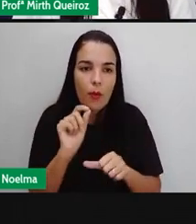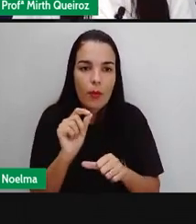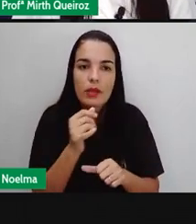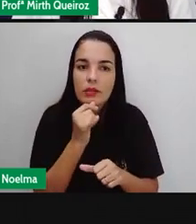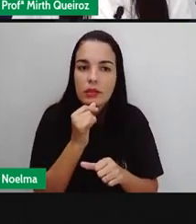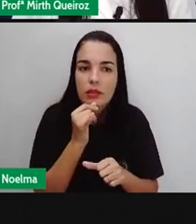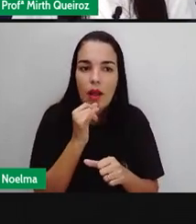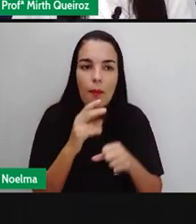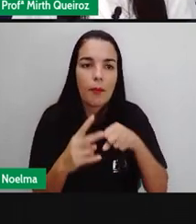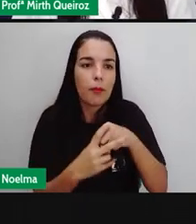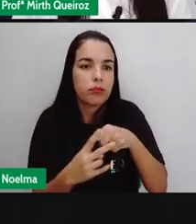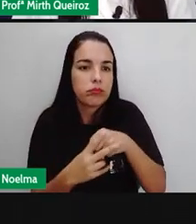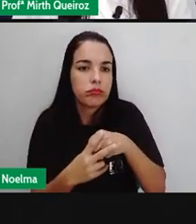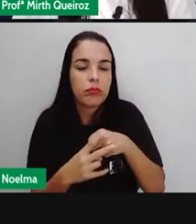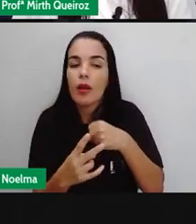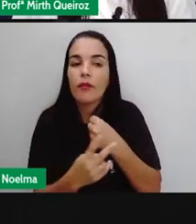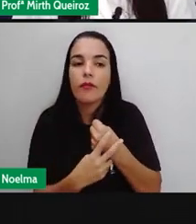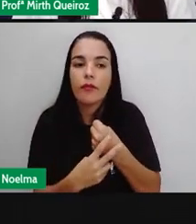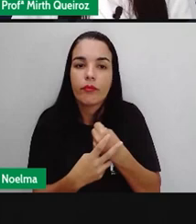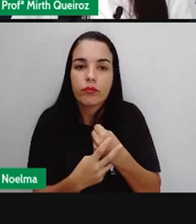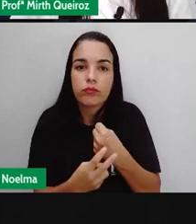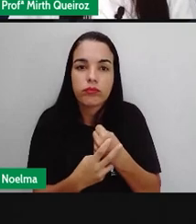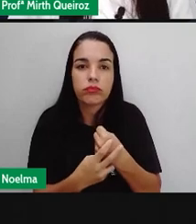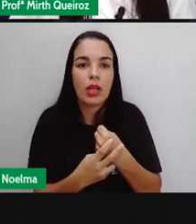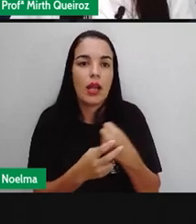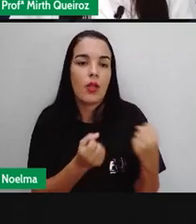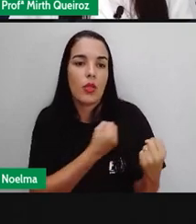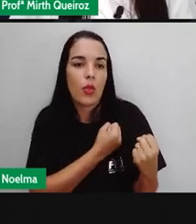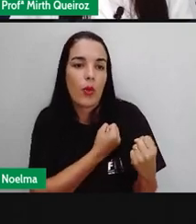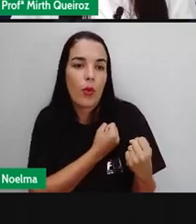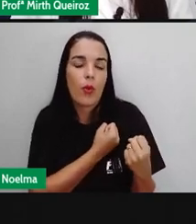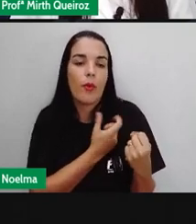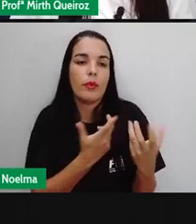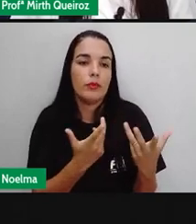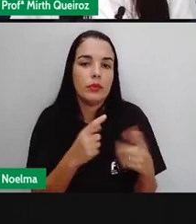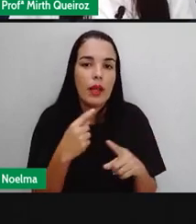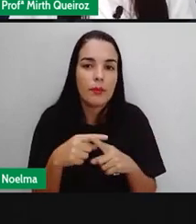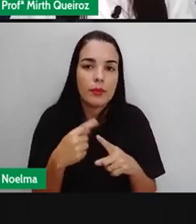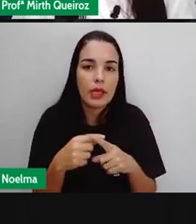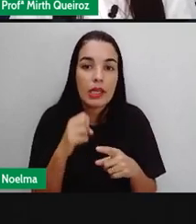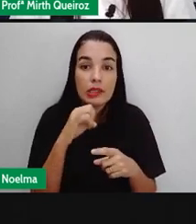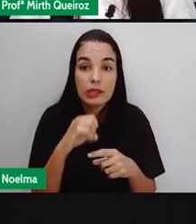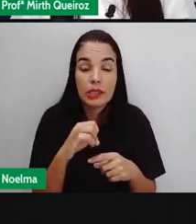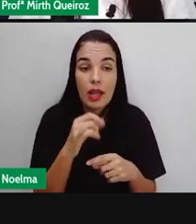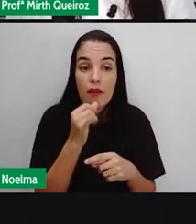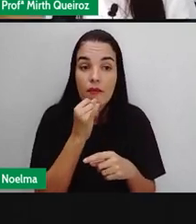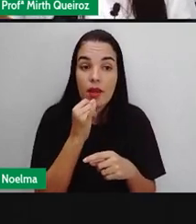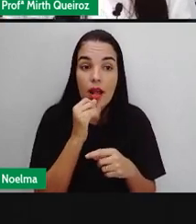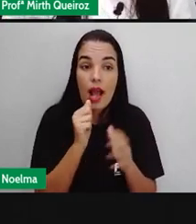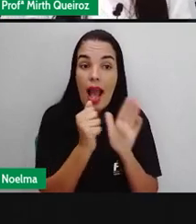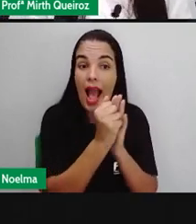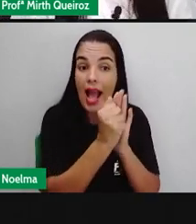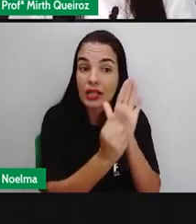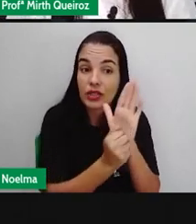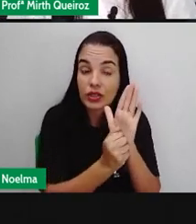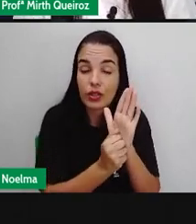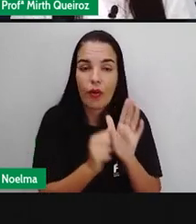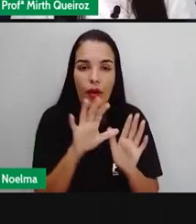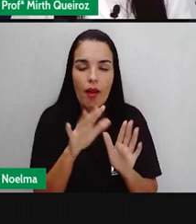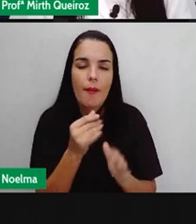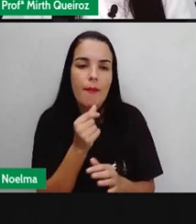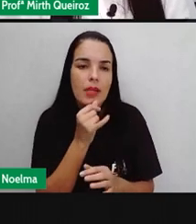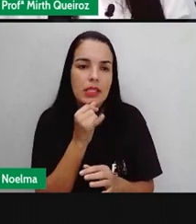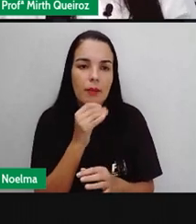Adjetivos, artigos, pronomes e até mesmo numerais. Se eu falo assim, o cachorro latiu.